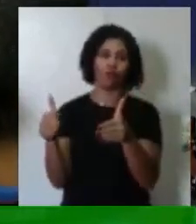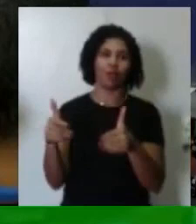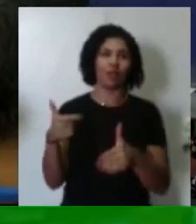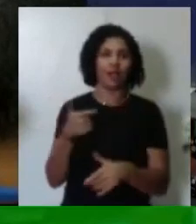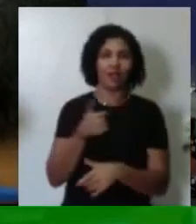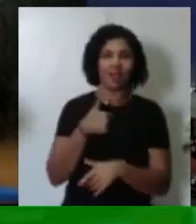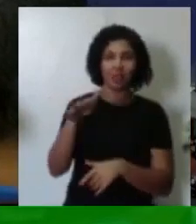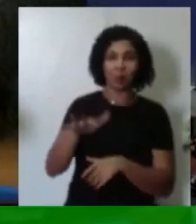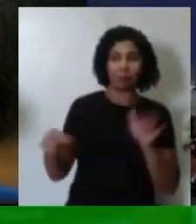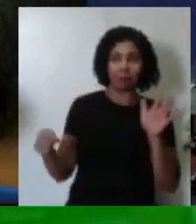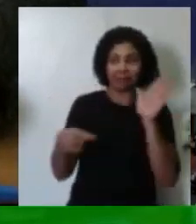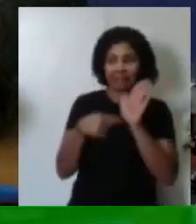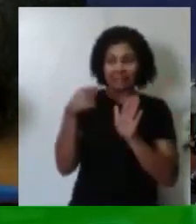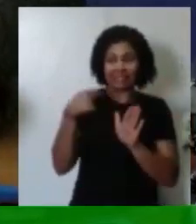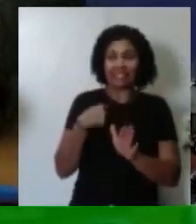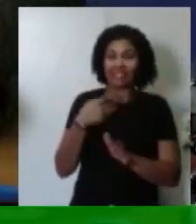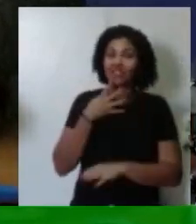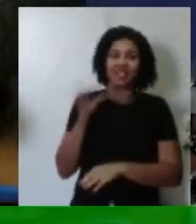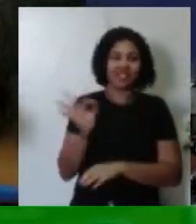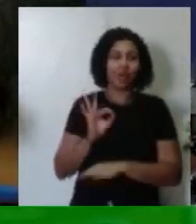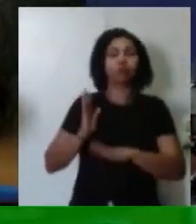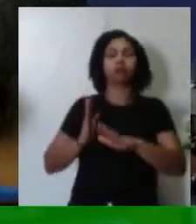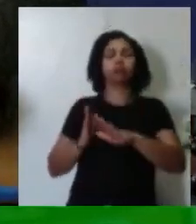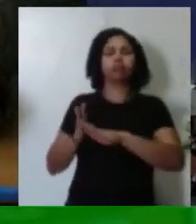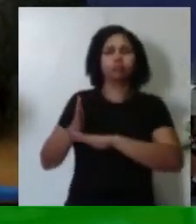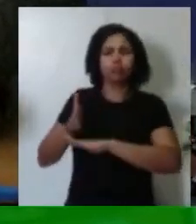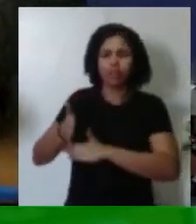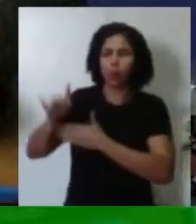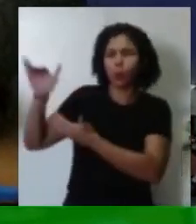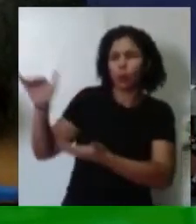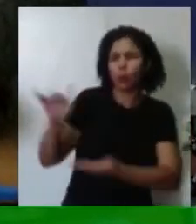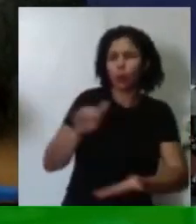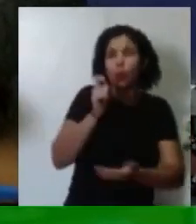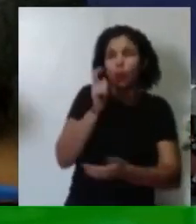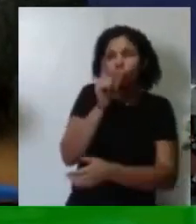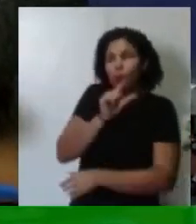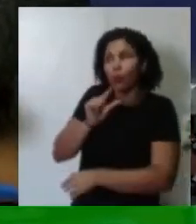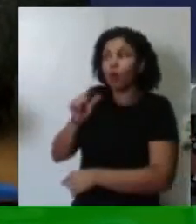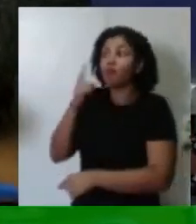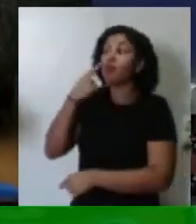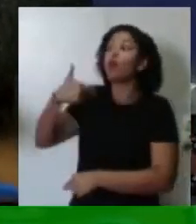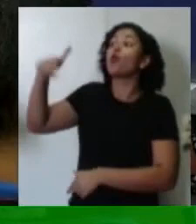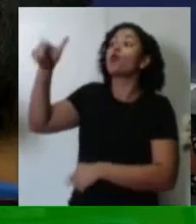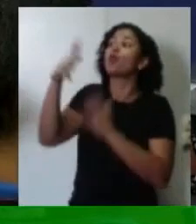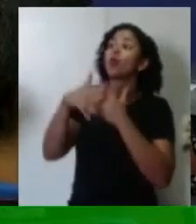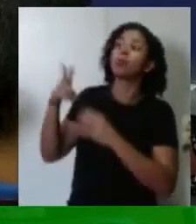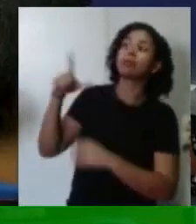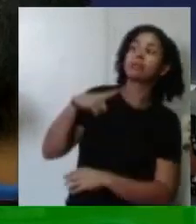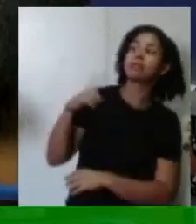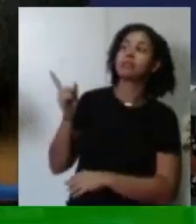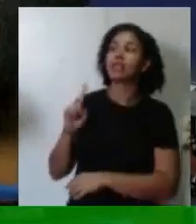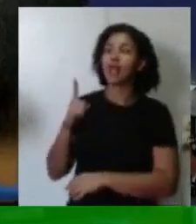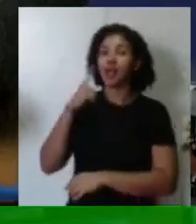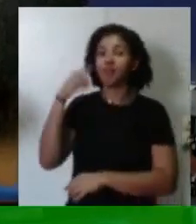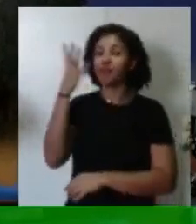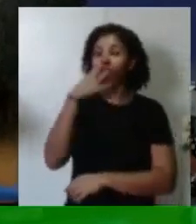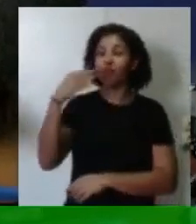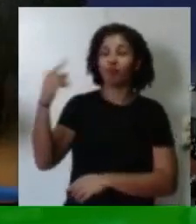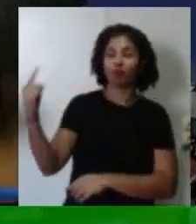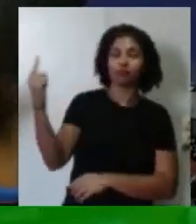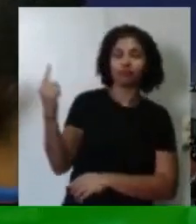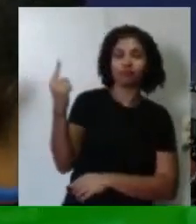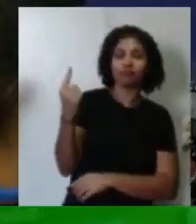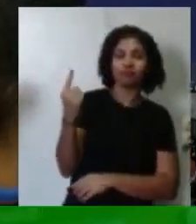naquele primeiro dia. Descarreguei o caminhão e quando eu estou para ir embora, digo, será que vem outro caminhão? Vi uma voz chegar perto de mim,